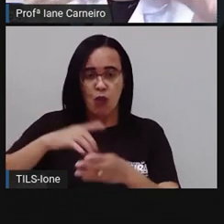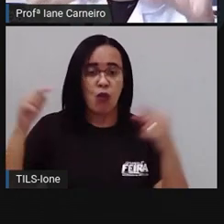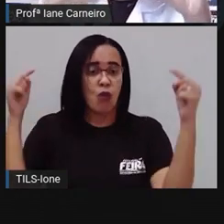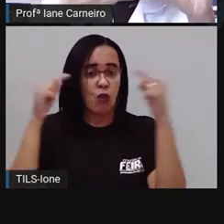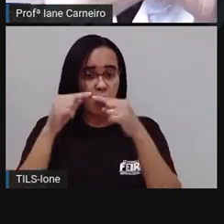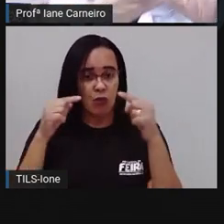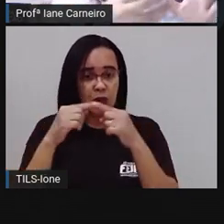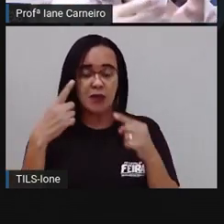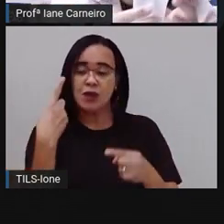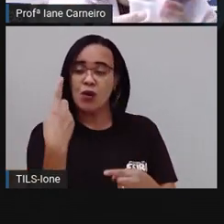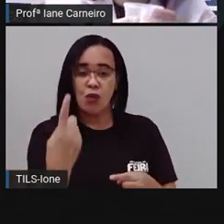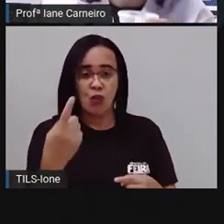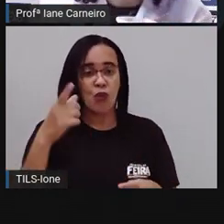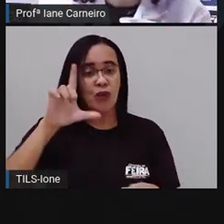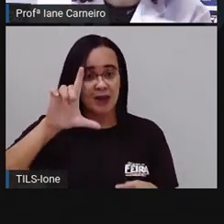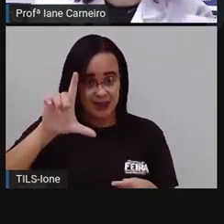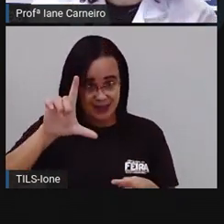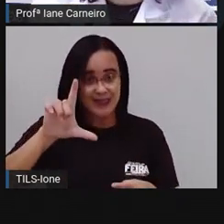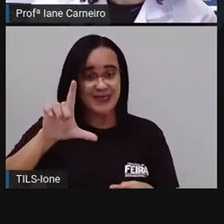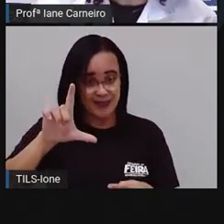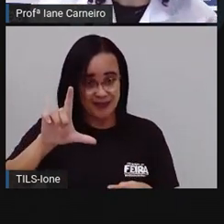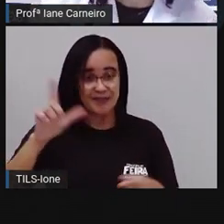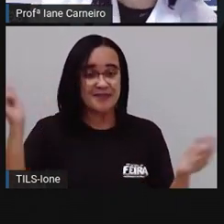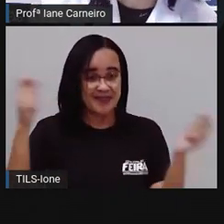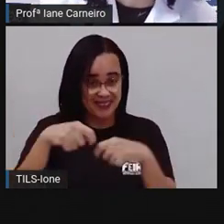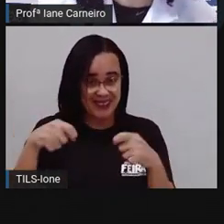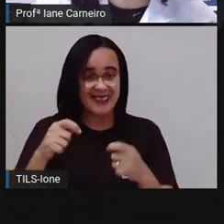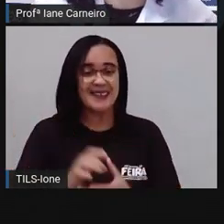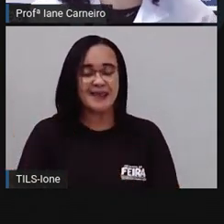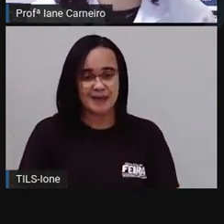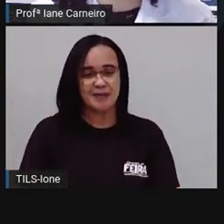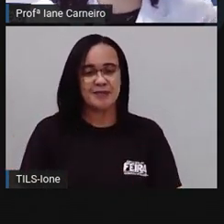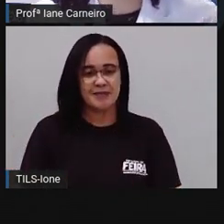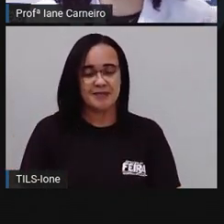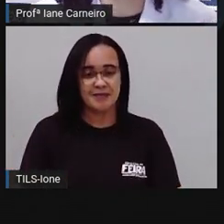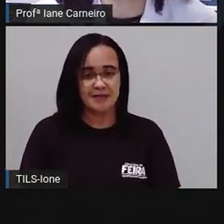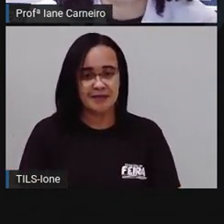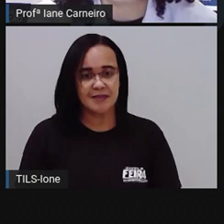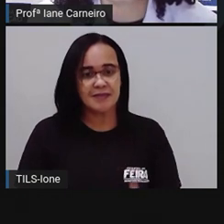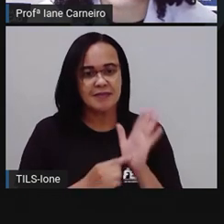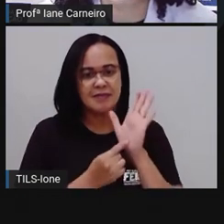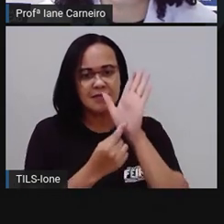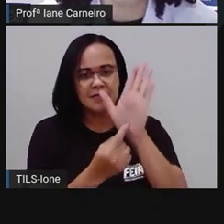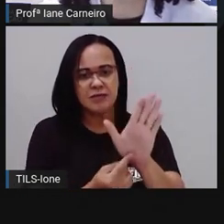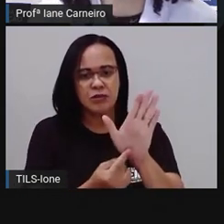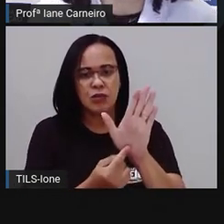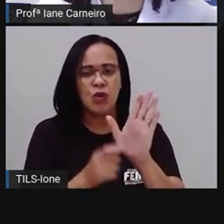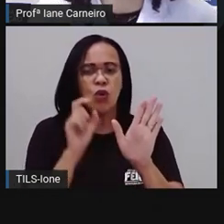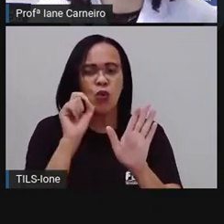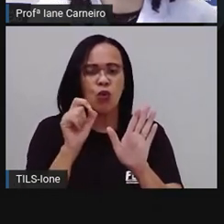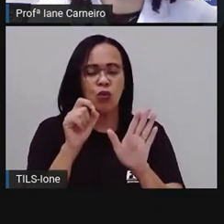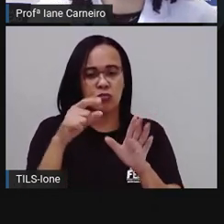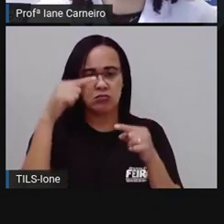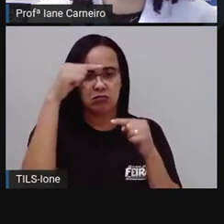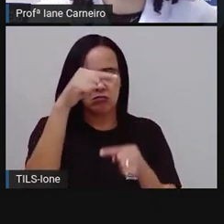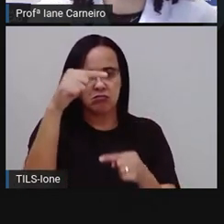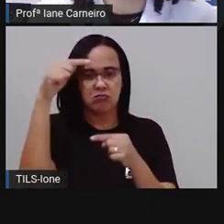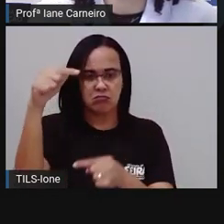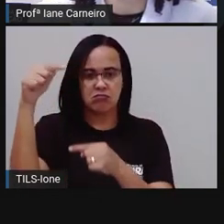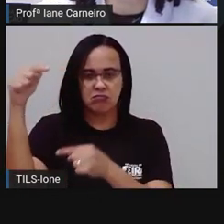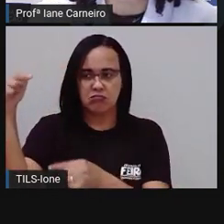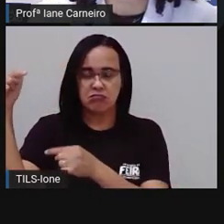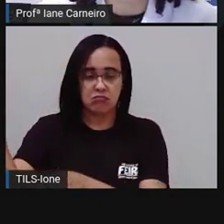juntando vários copinhos desses, tá certo? Então, a Pró colocou aqui, ó, as garrafinhas de álcool. A vai ver,